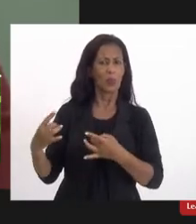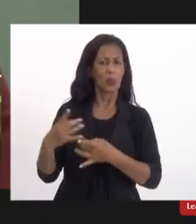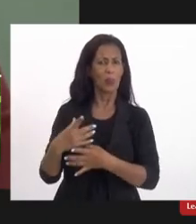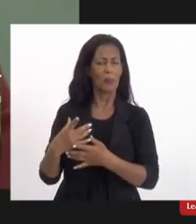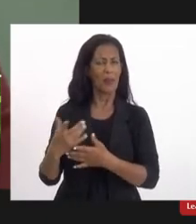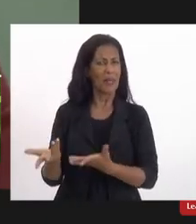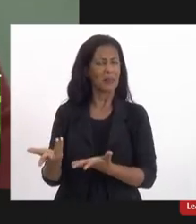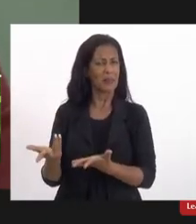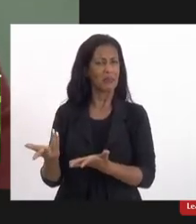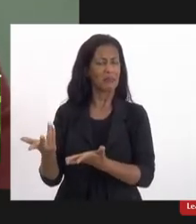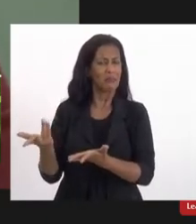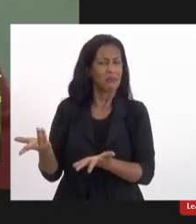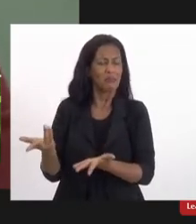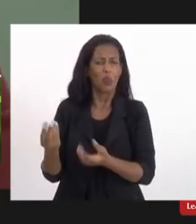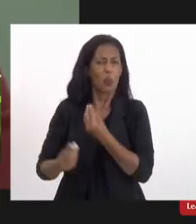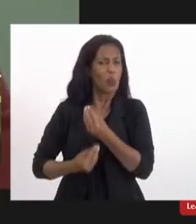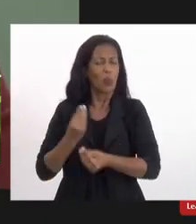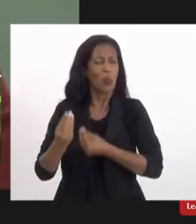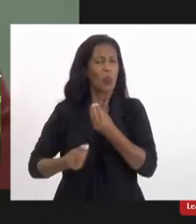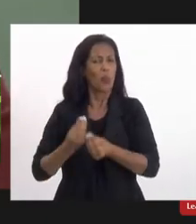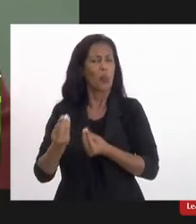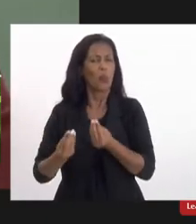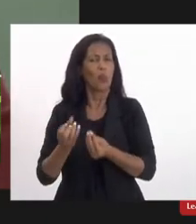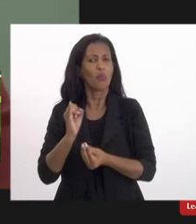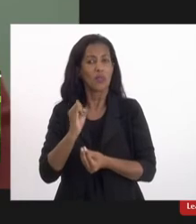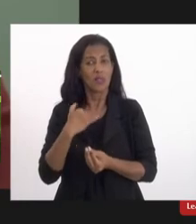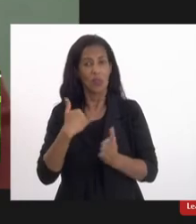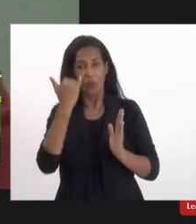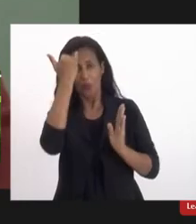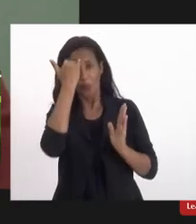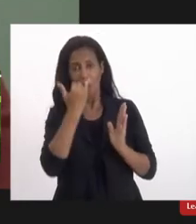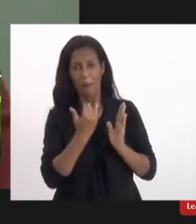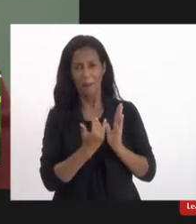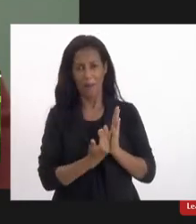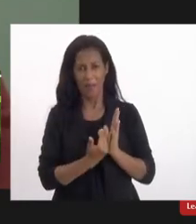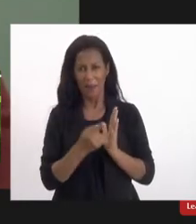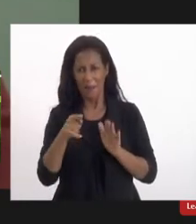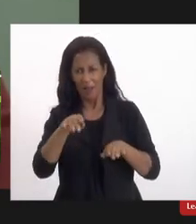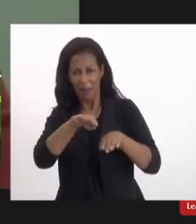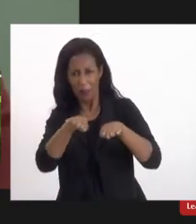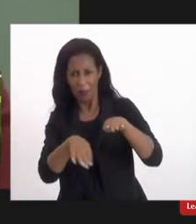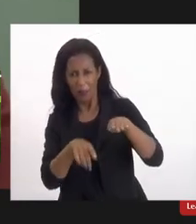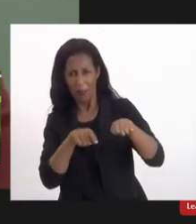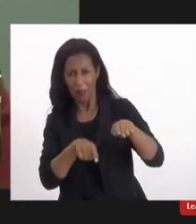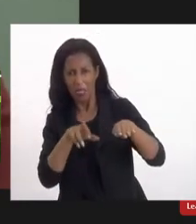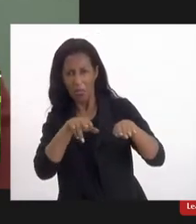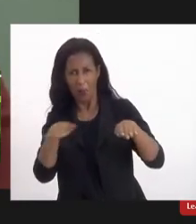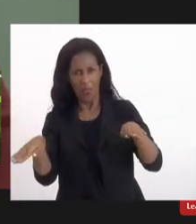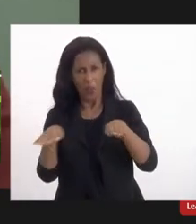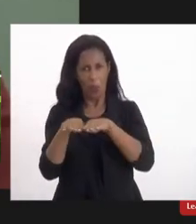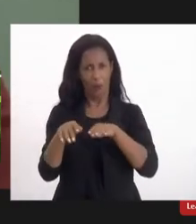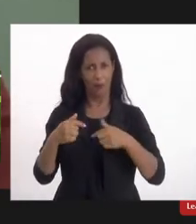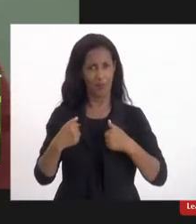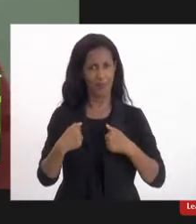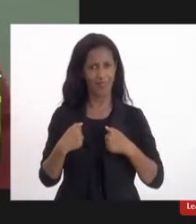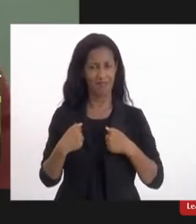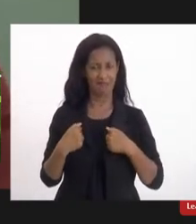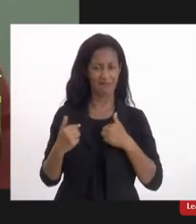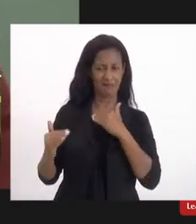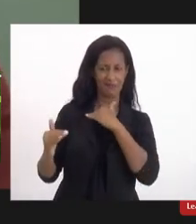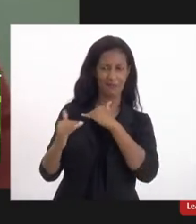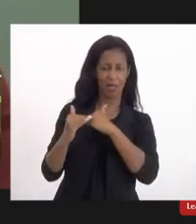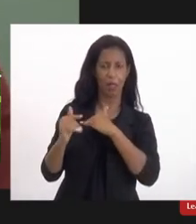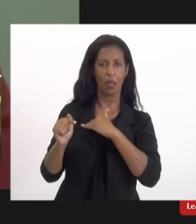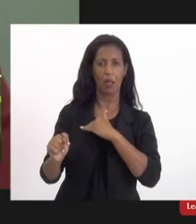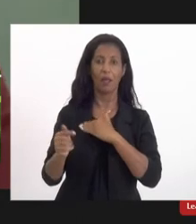castração, como assim eu vou cumprir a lei para subjente, para quem não é igual a mim? Então, essa